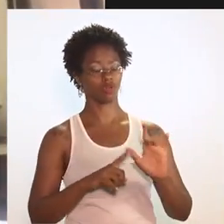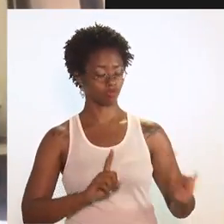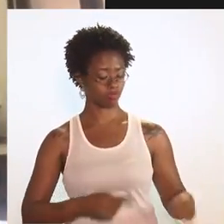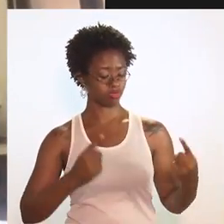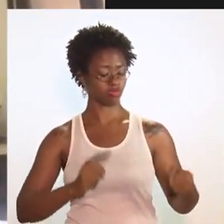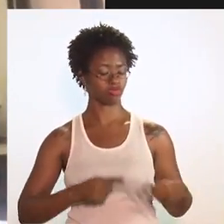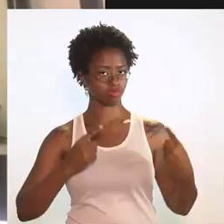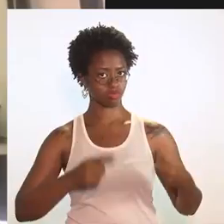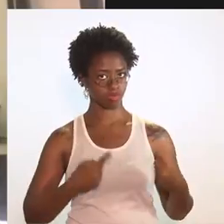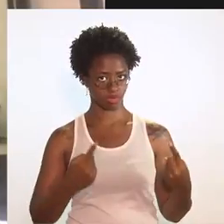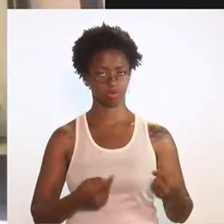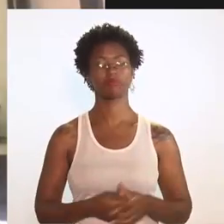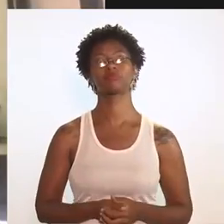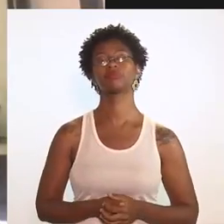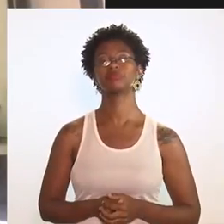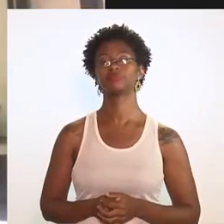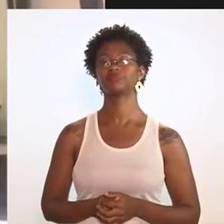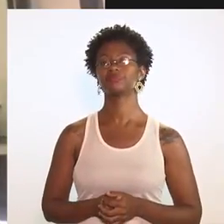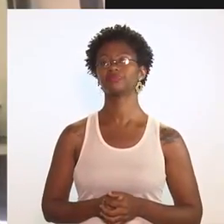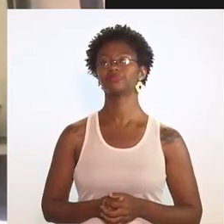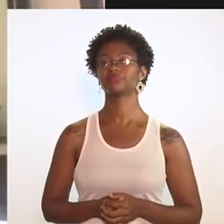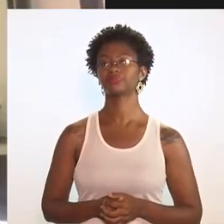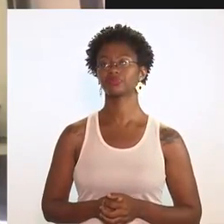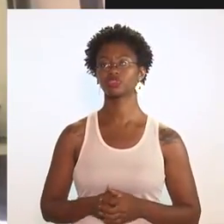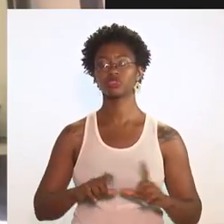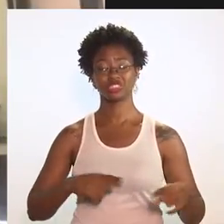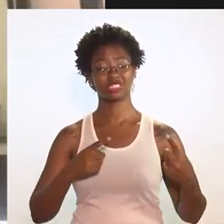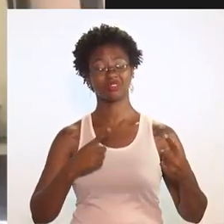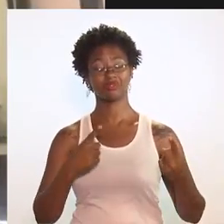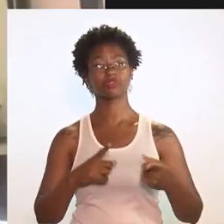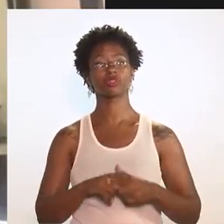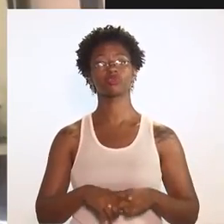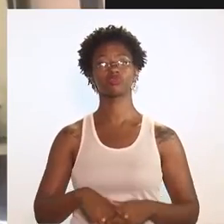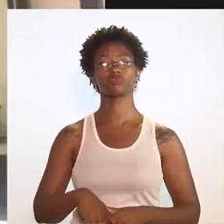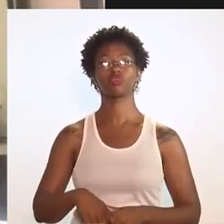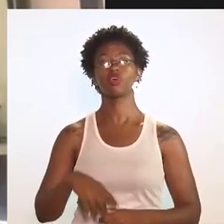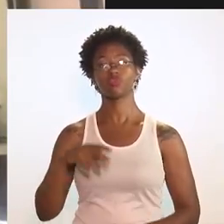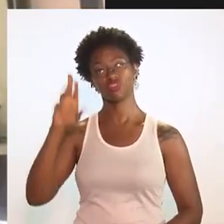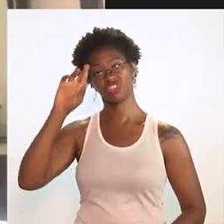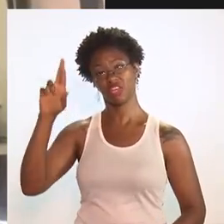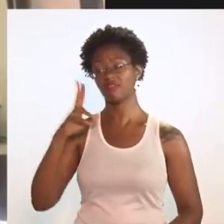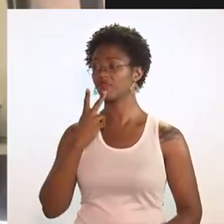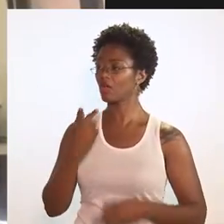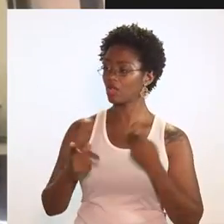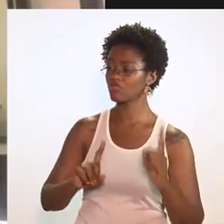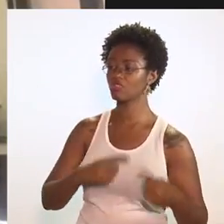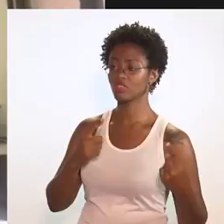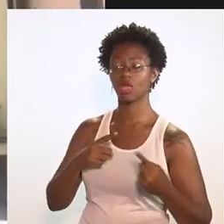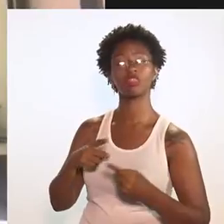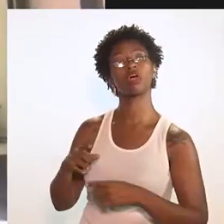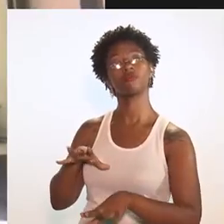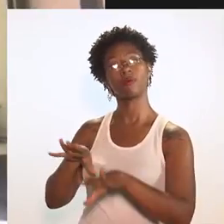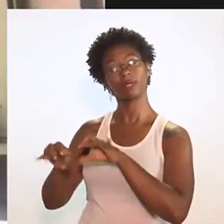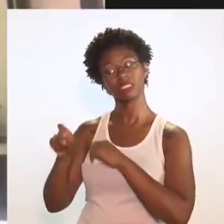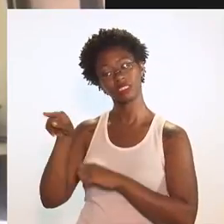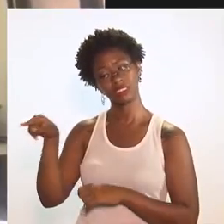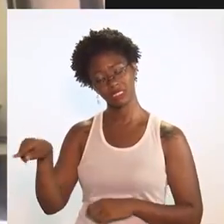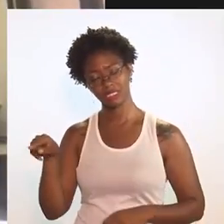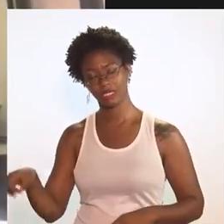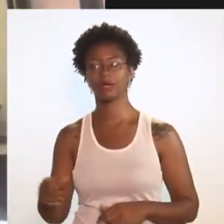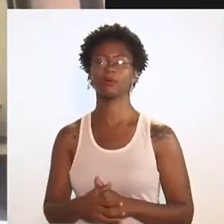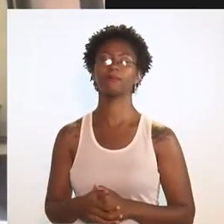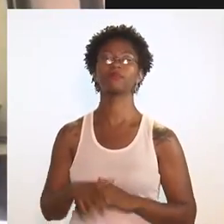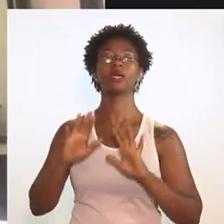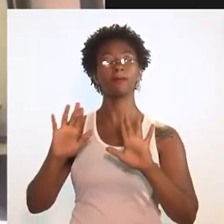desafios para lidar com o absenteísmo dessas pessoas por causa da questão, inclusive, da saúde e também a capacitação.